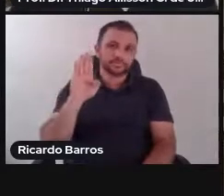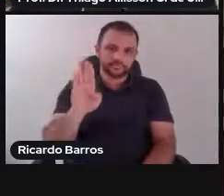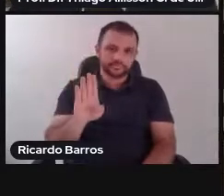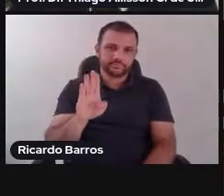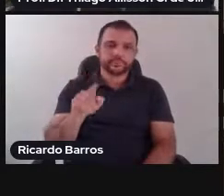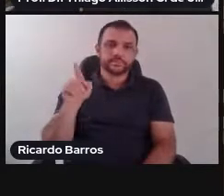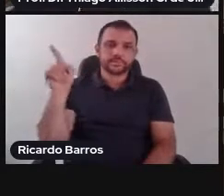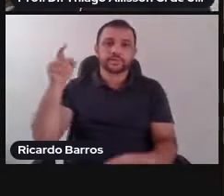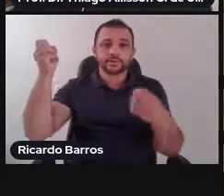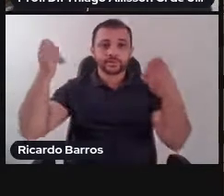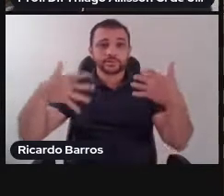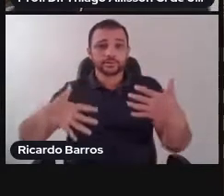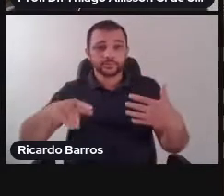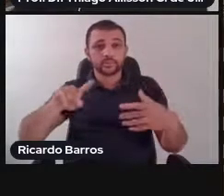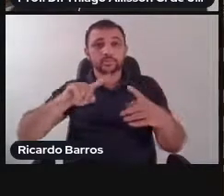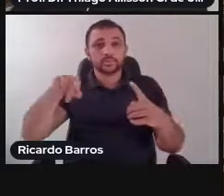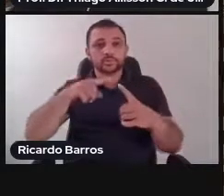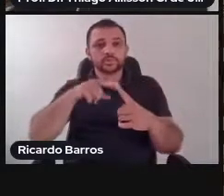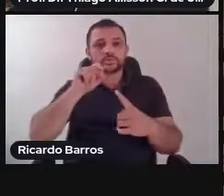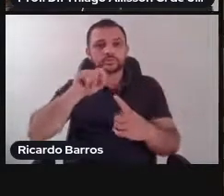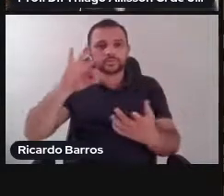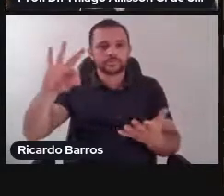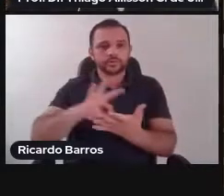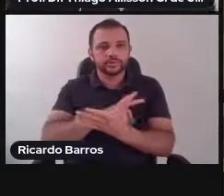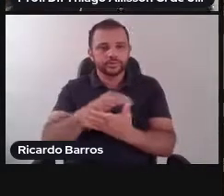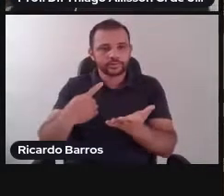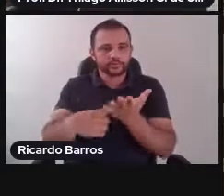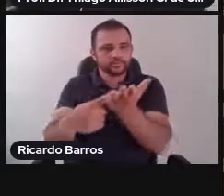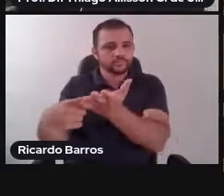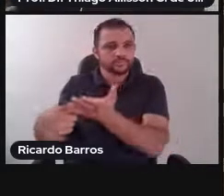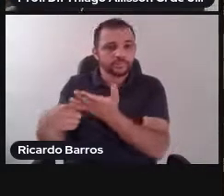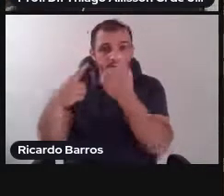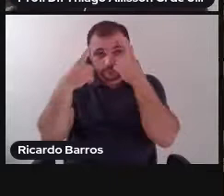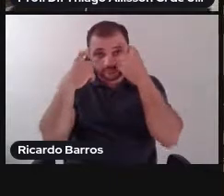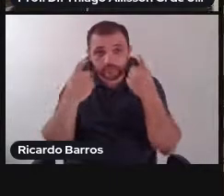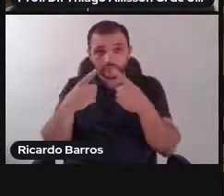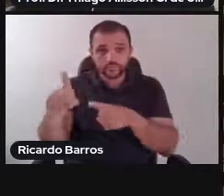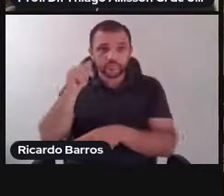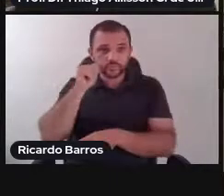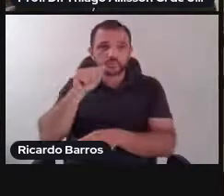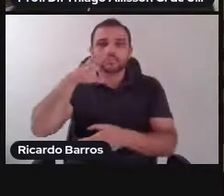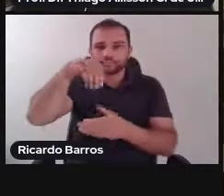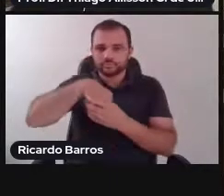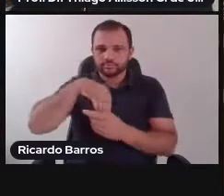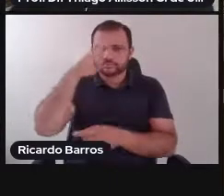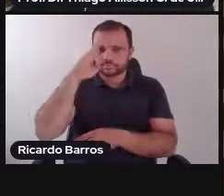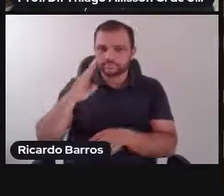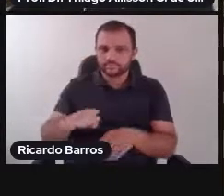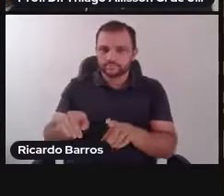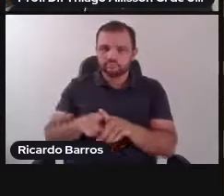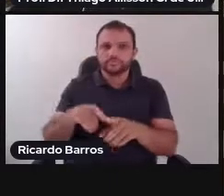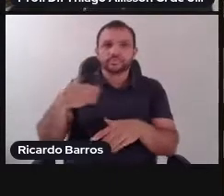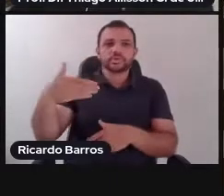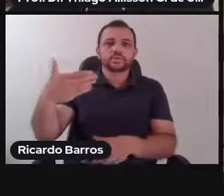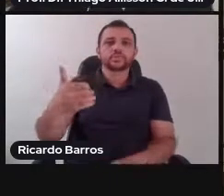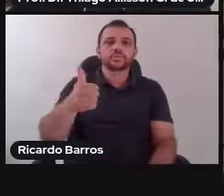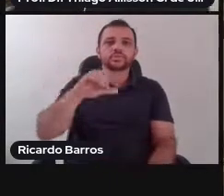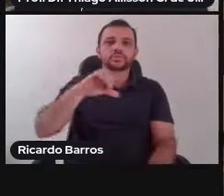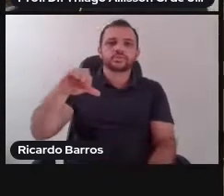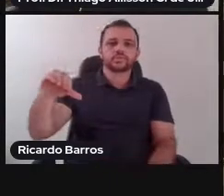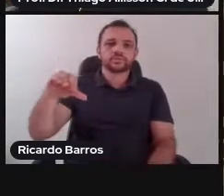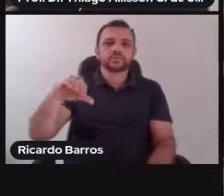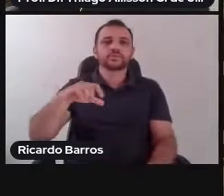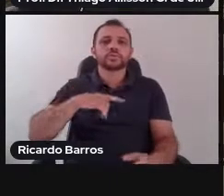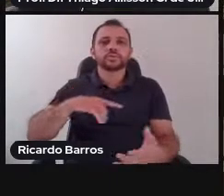erradicar a violência contra a mulher, olha o movimento antidiscriminatório aqui também presente, em 99 a convenção intra-americana para eliminação